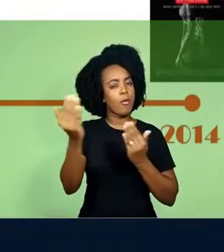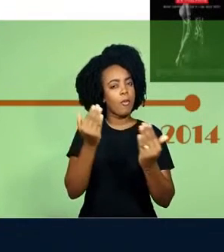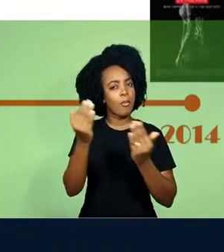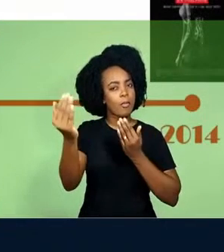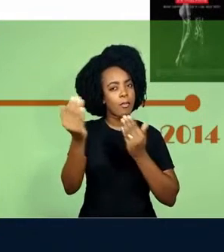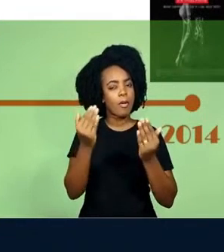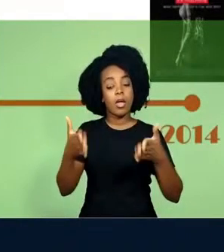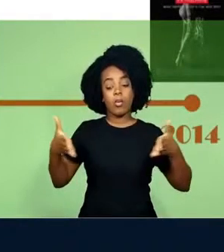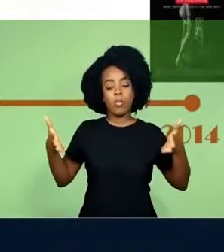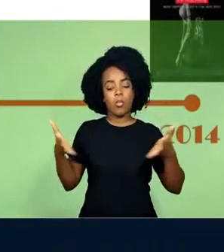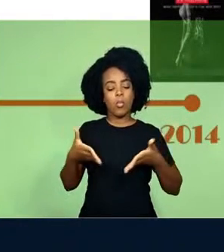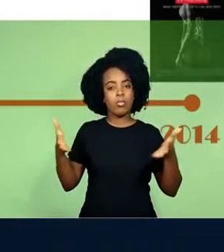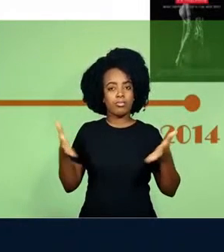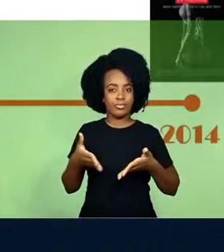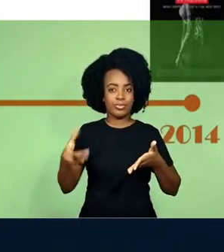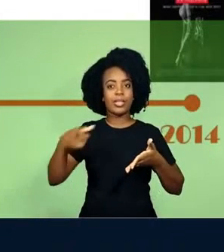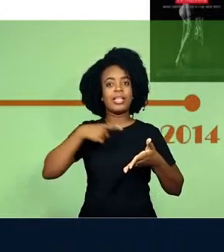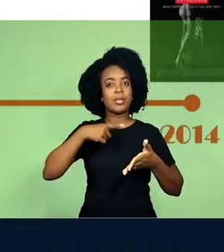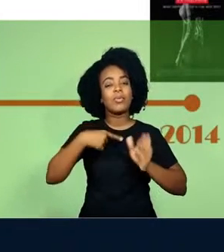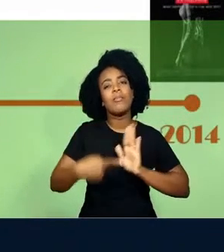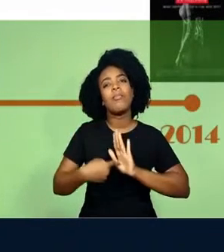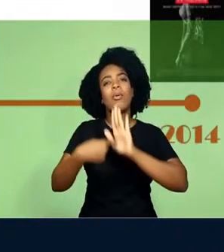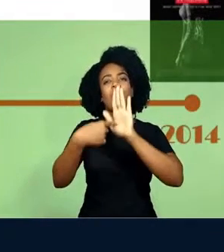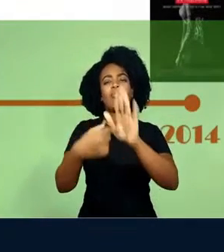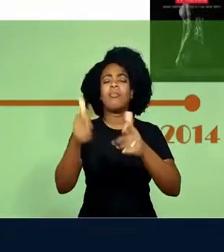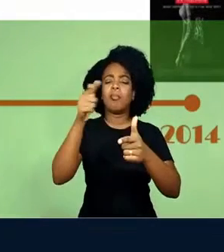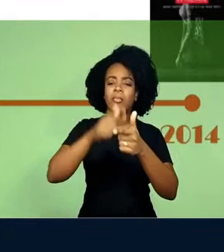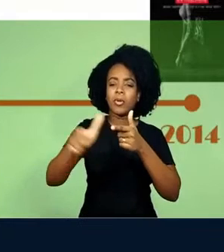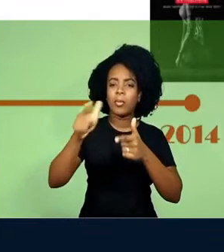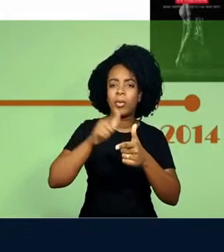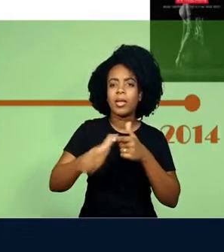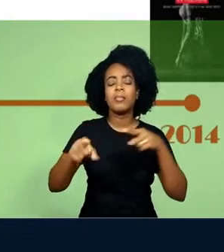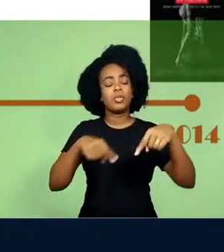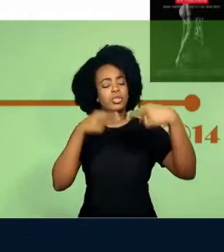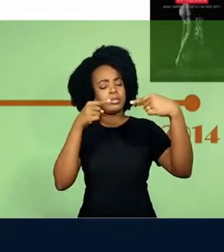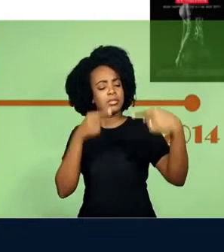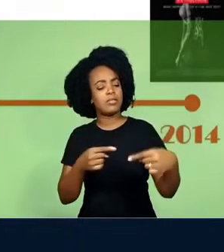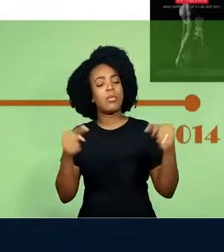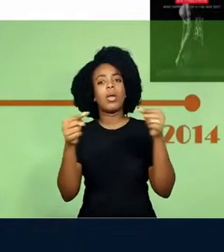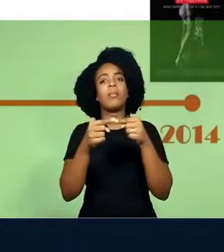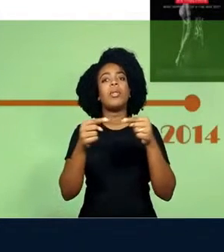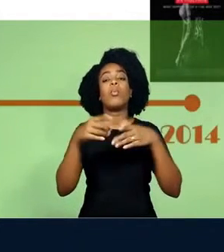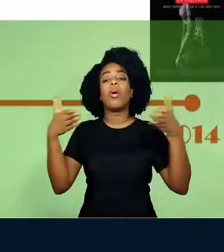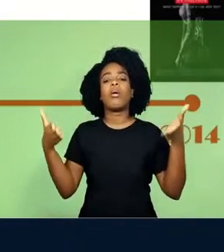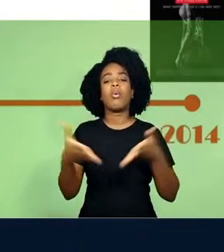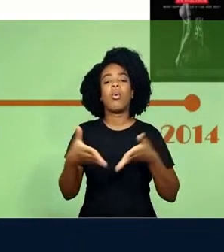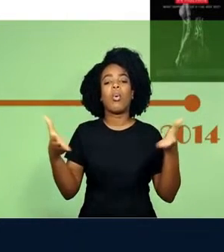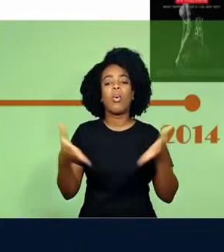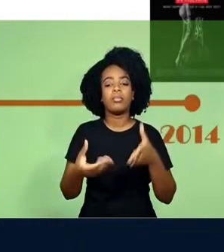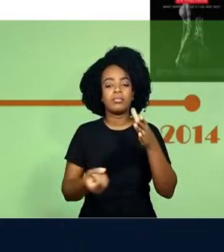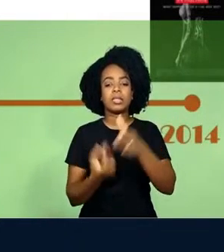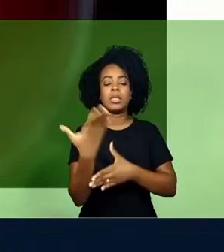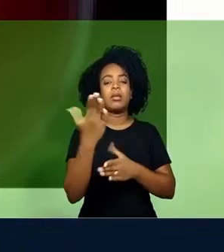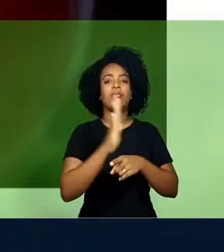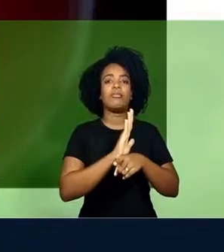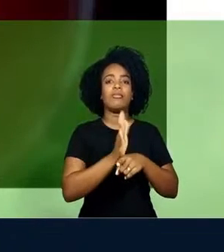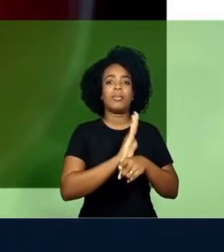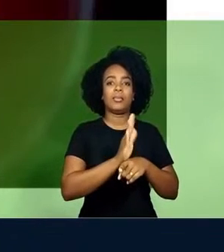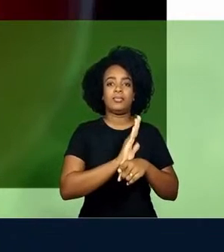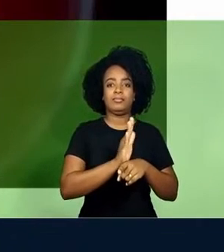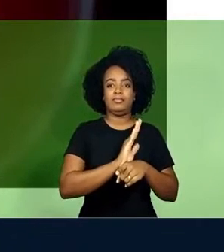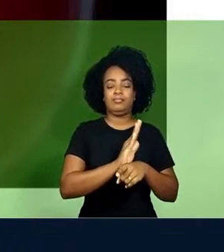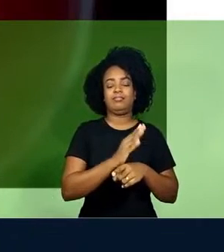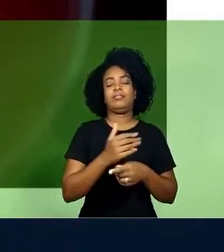problemas, desafios que estão relacionados com a temporalidade em que esses filmes foram produzidos.